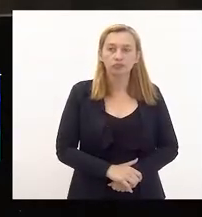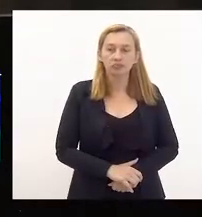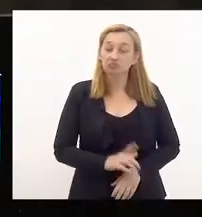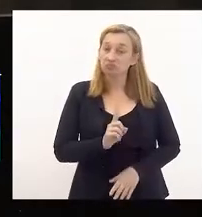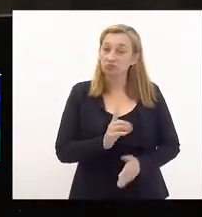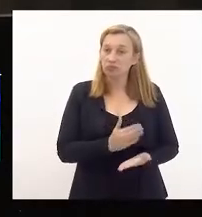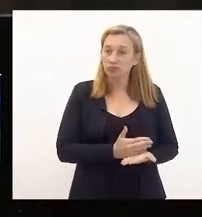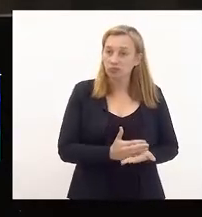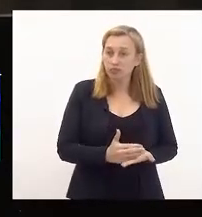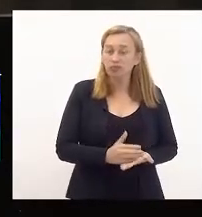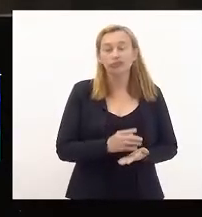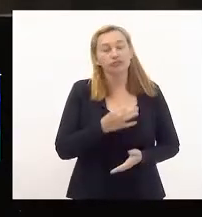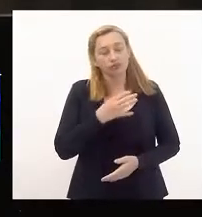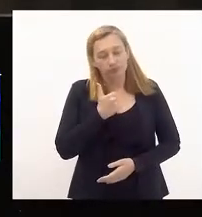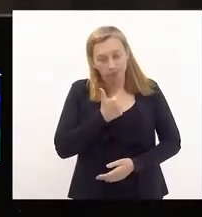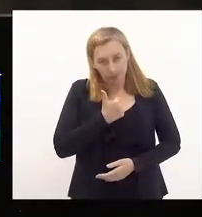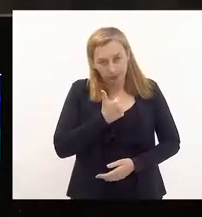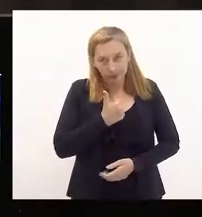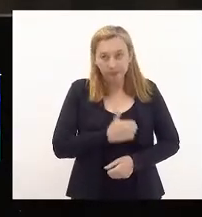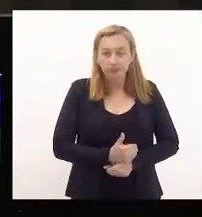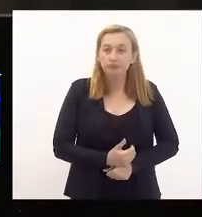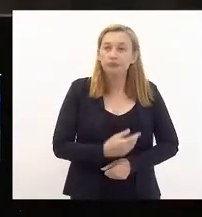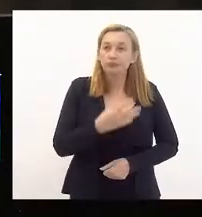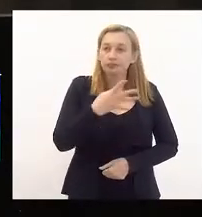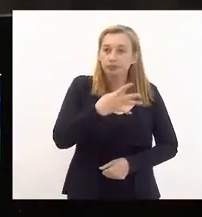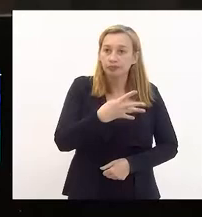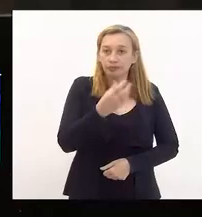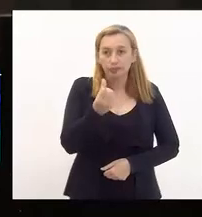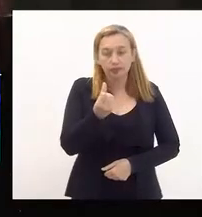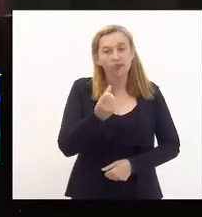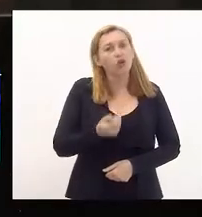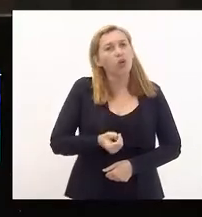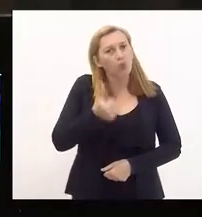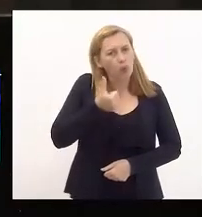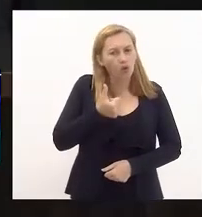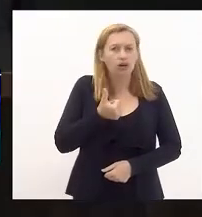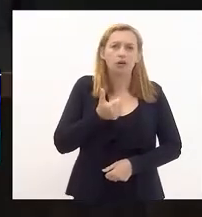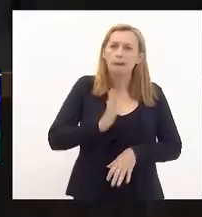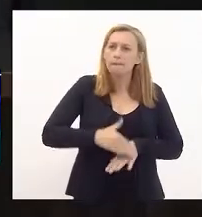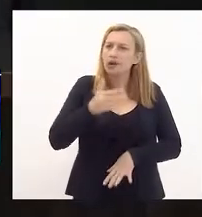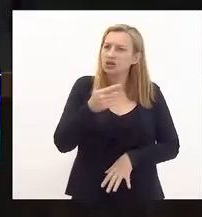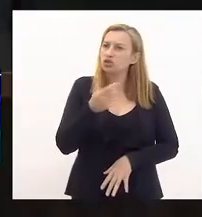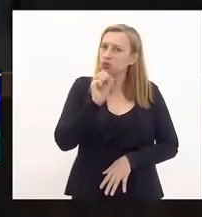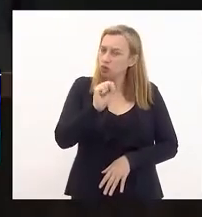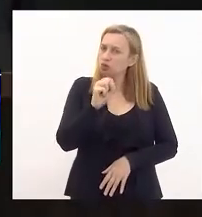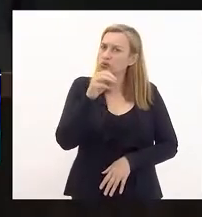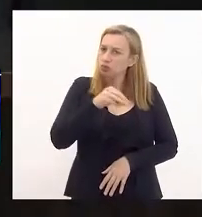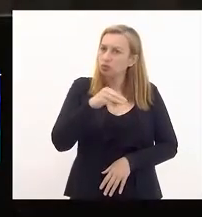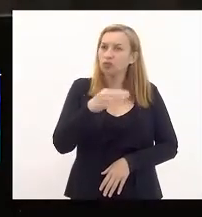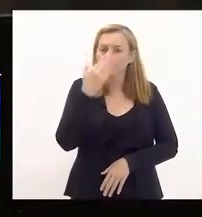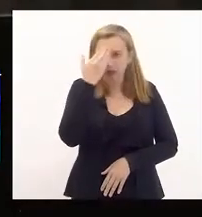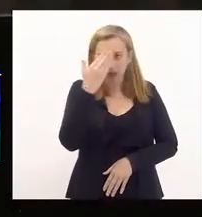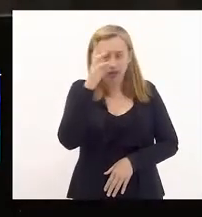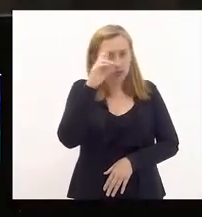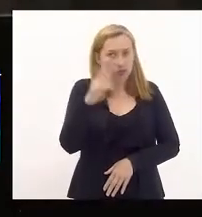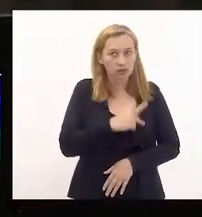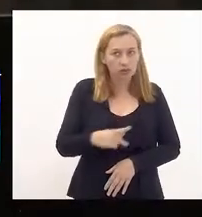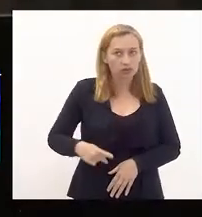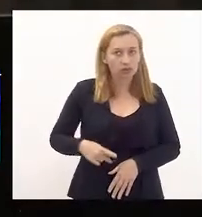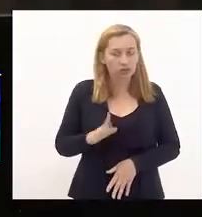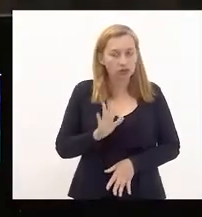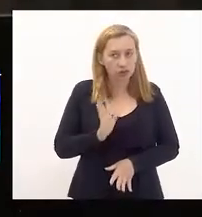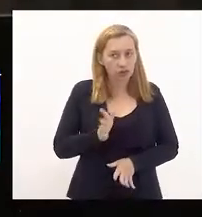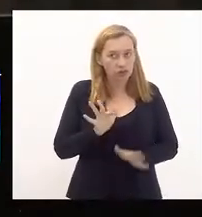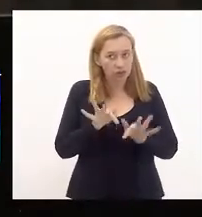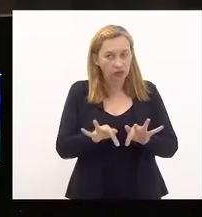comecei, mas tudo bem. 43... Vossa Excelência já falou quase oito... Mais de oito minutos. Obrigada, presidente. Já estou acabando.